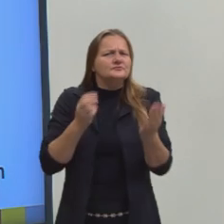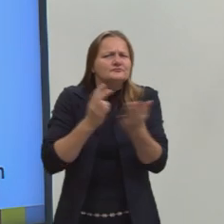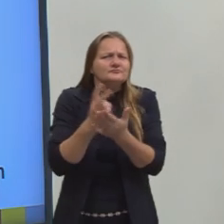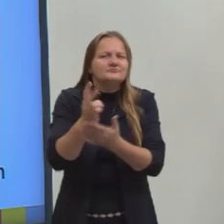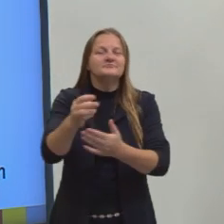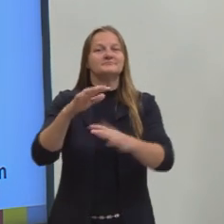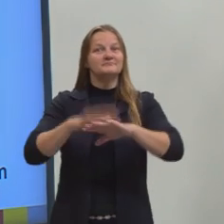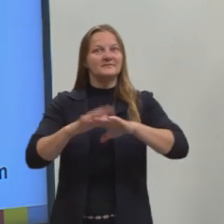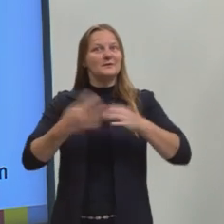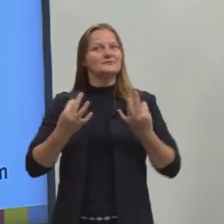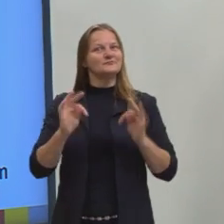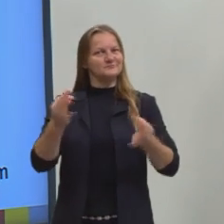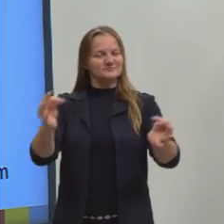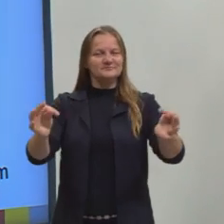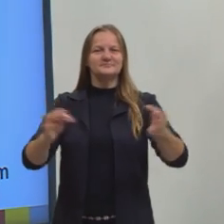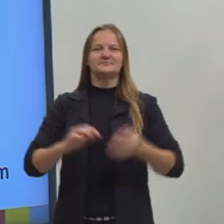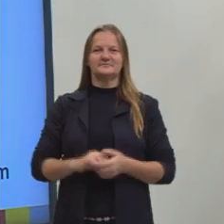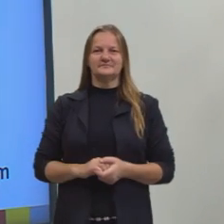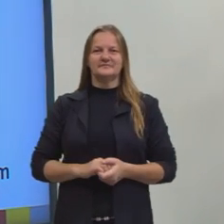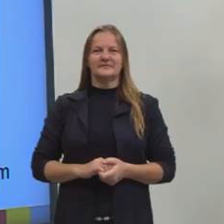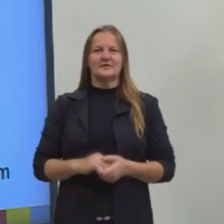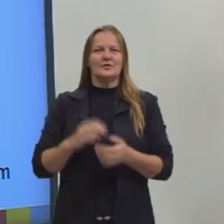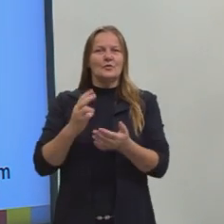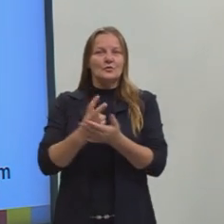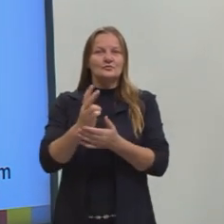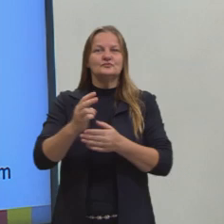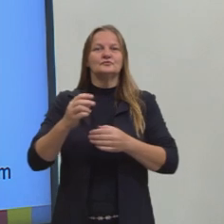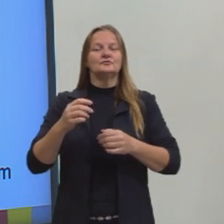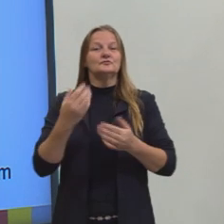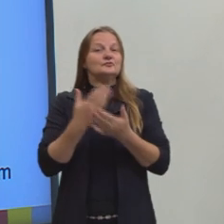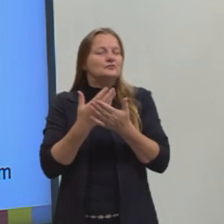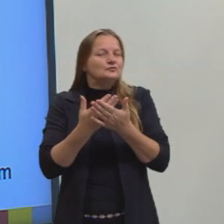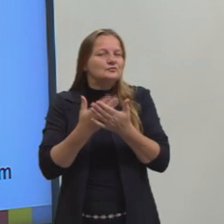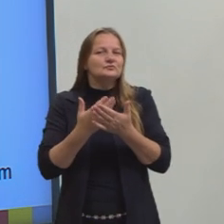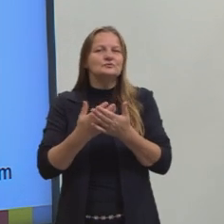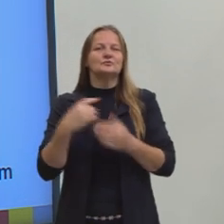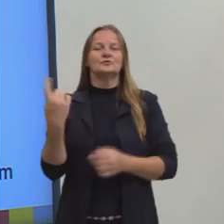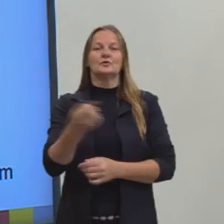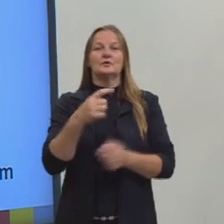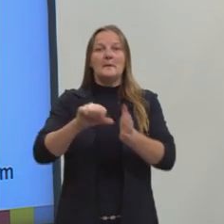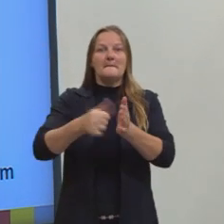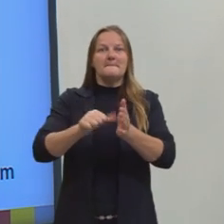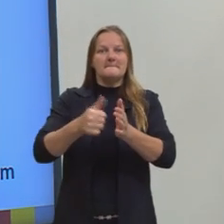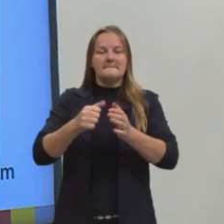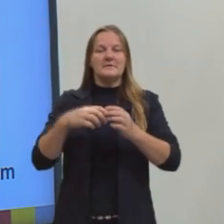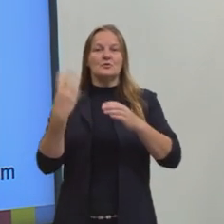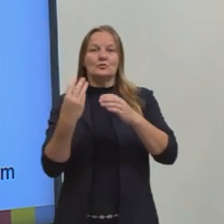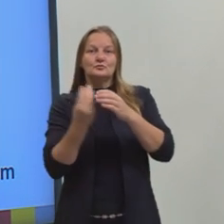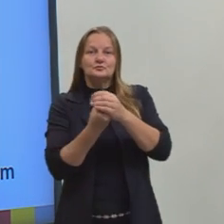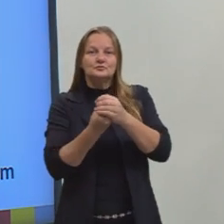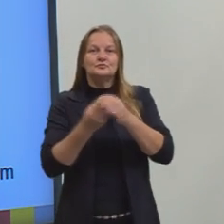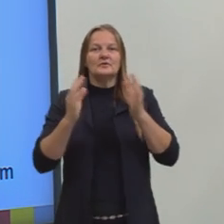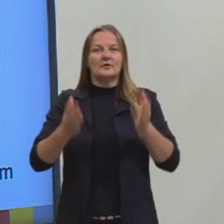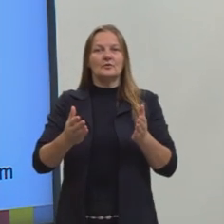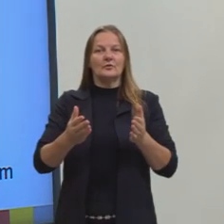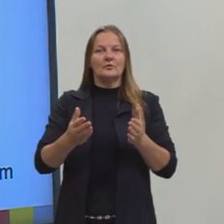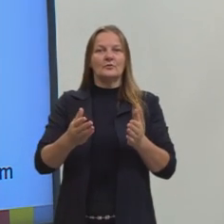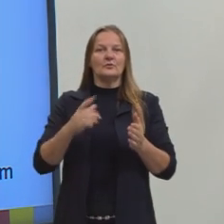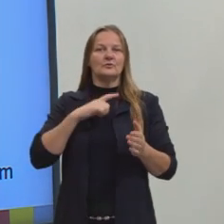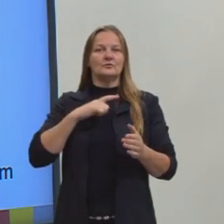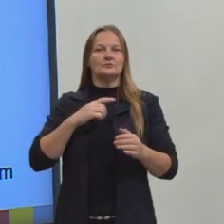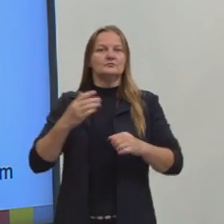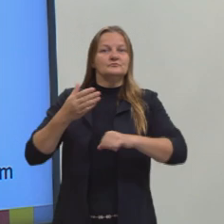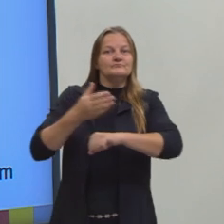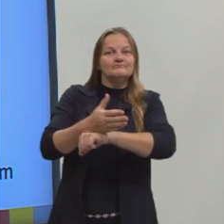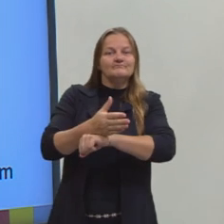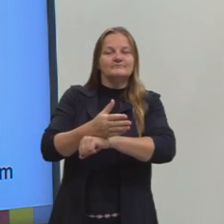matemática e suas tecnologias, dando continuidade a nossos estudos. Então, primeiro nós vimos conjuntos, agora nós vamos entrar um pouco em